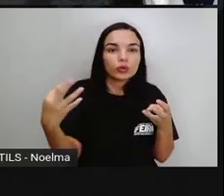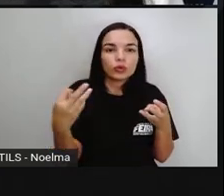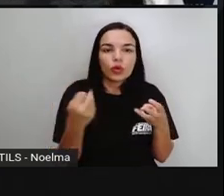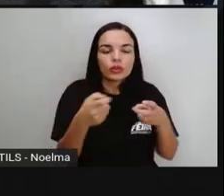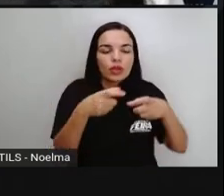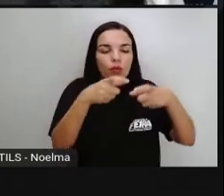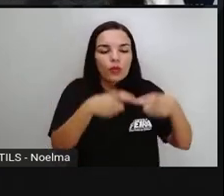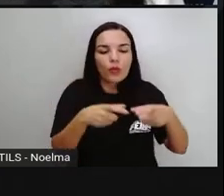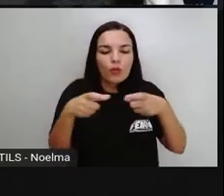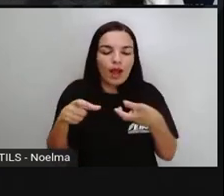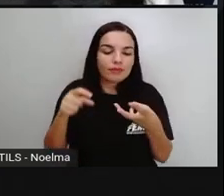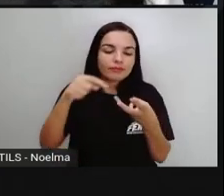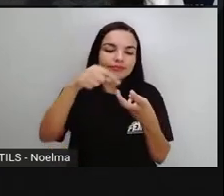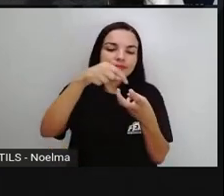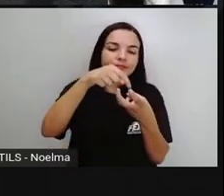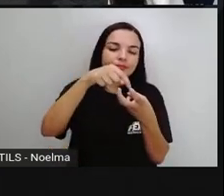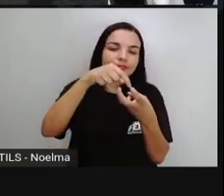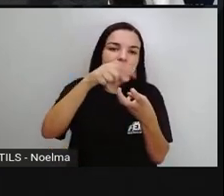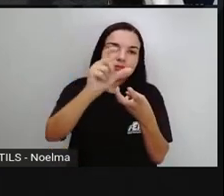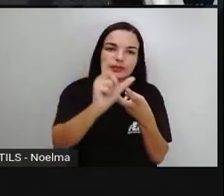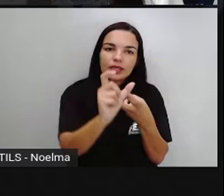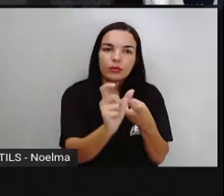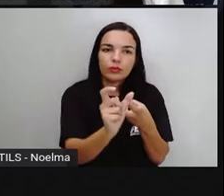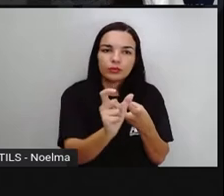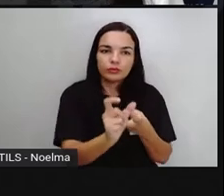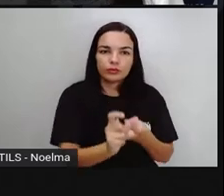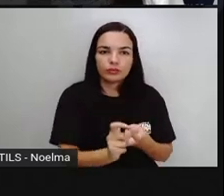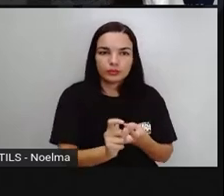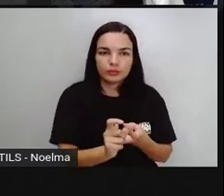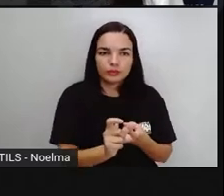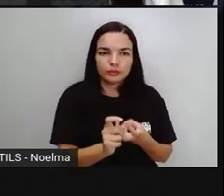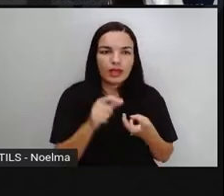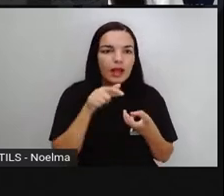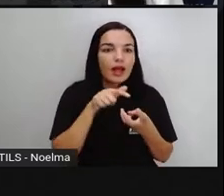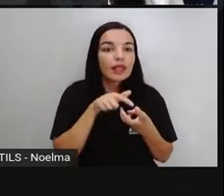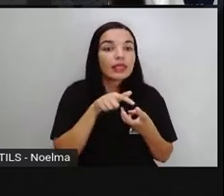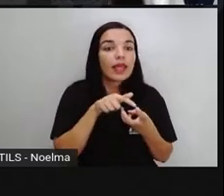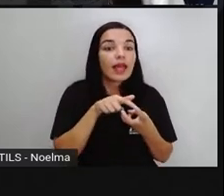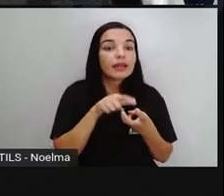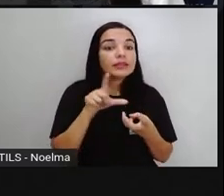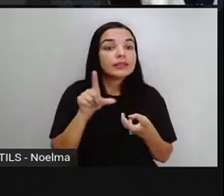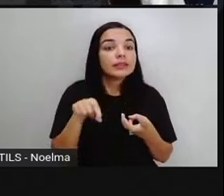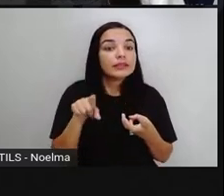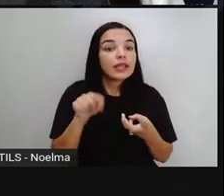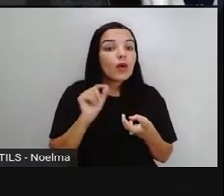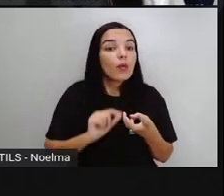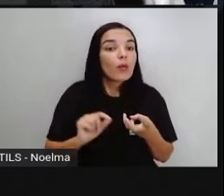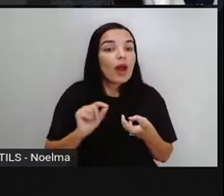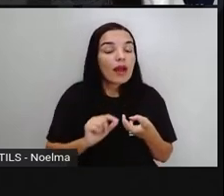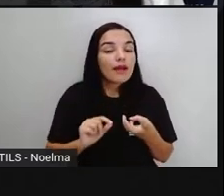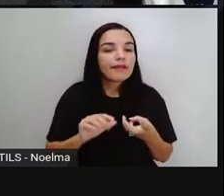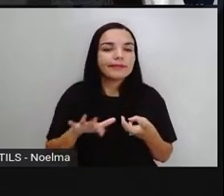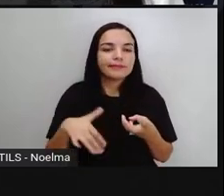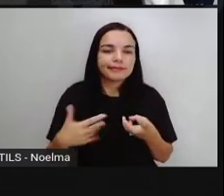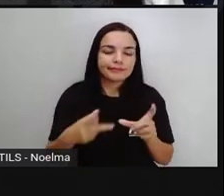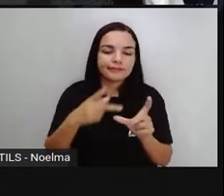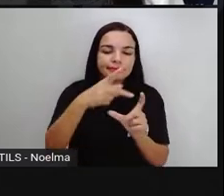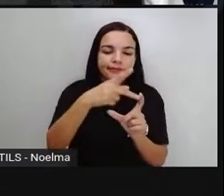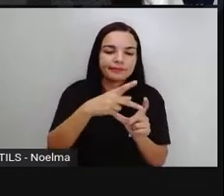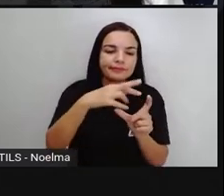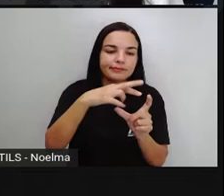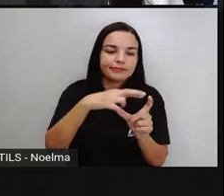localização da sílaba tônica, que nesse caso aí recebe em acento agudo ou circunflexo, a gente consegue